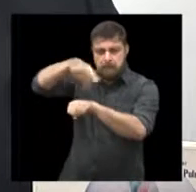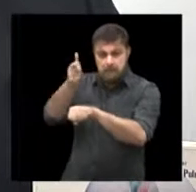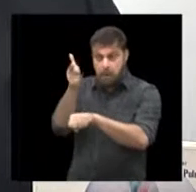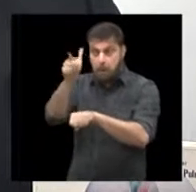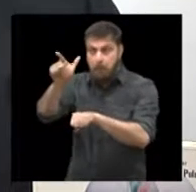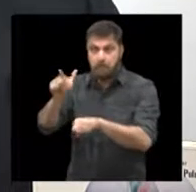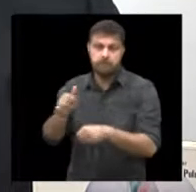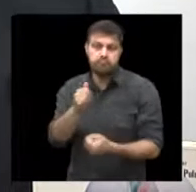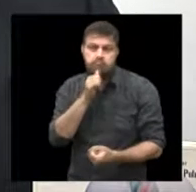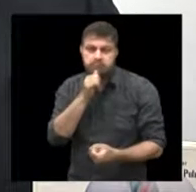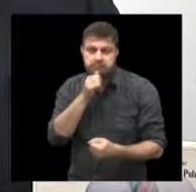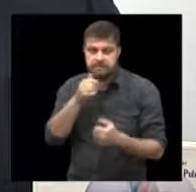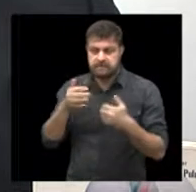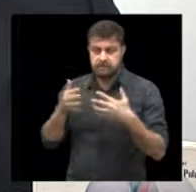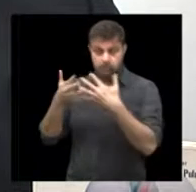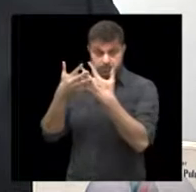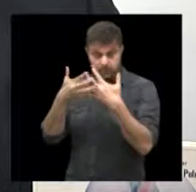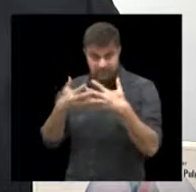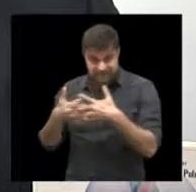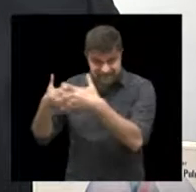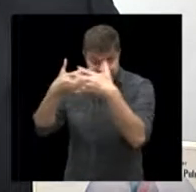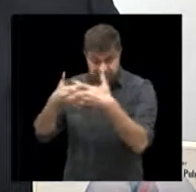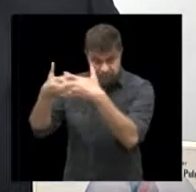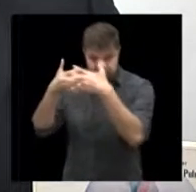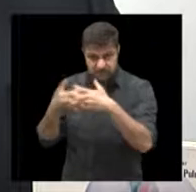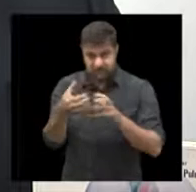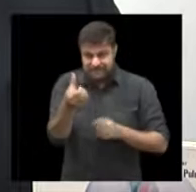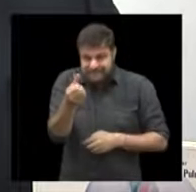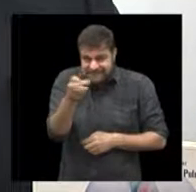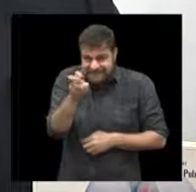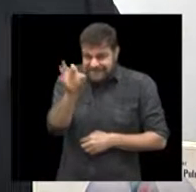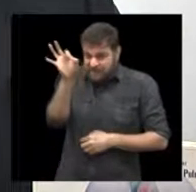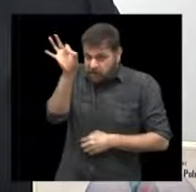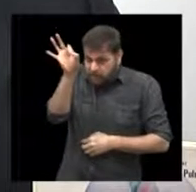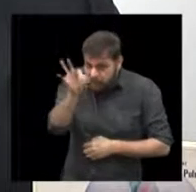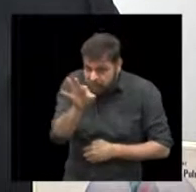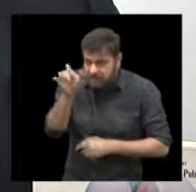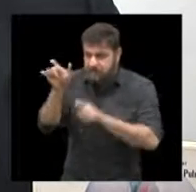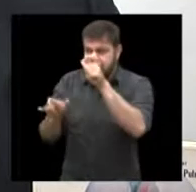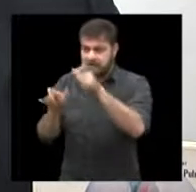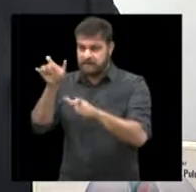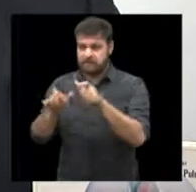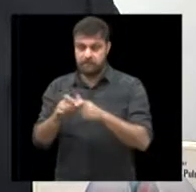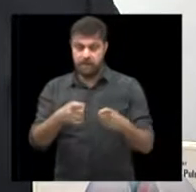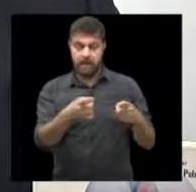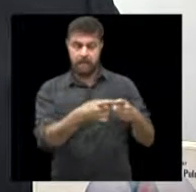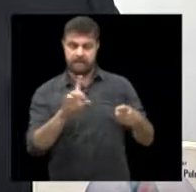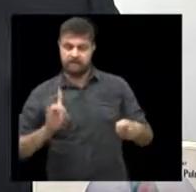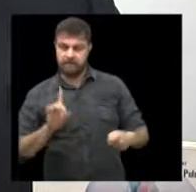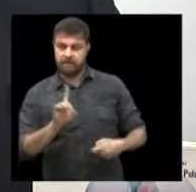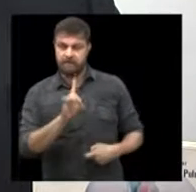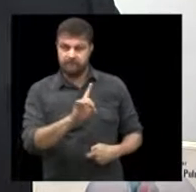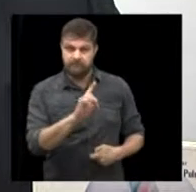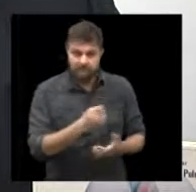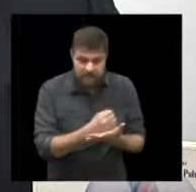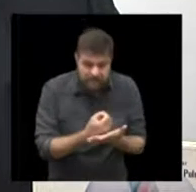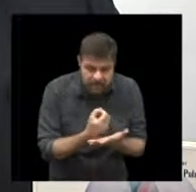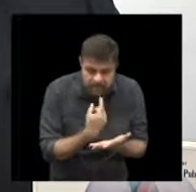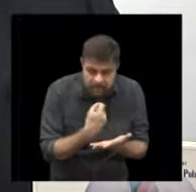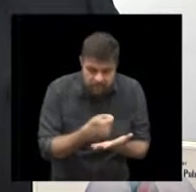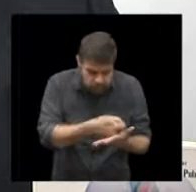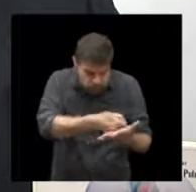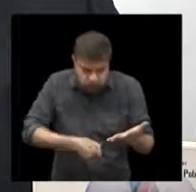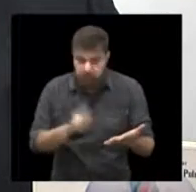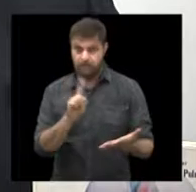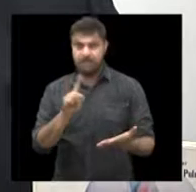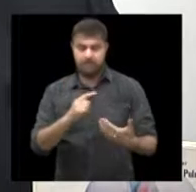Estados Unidos, que 65% das pessoas procuram médico, não para prescrição de medicamento, e sim para